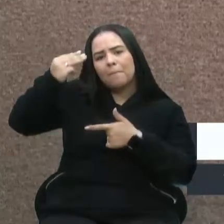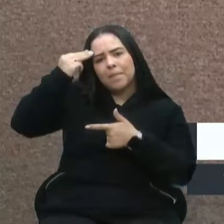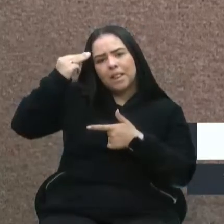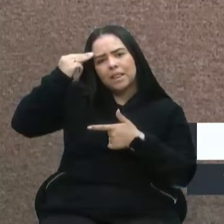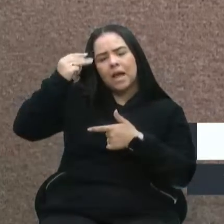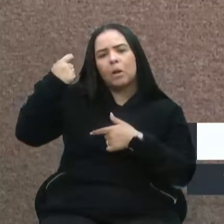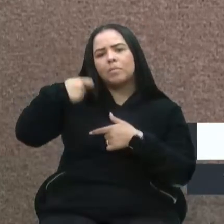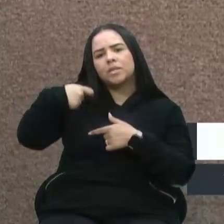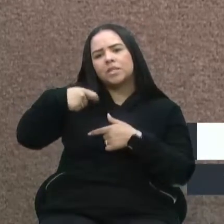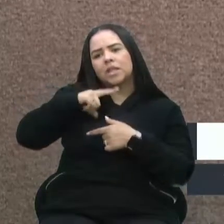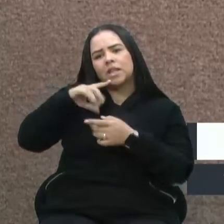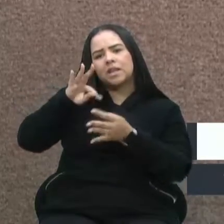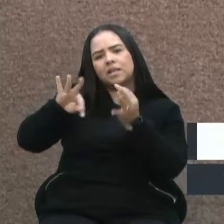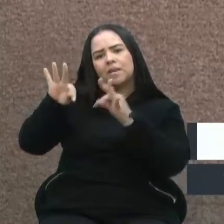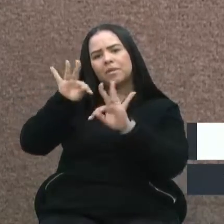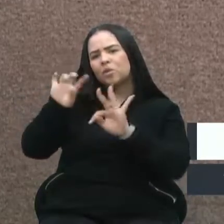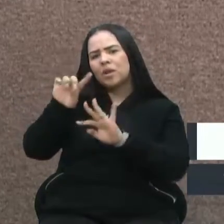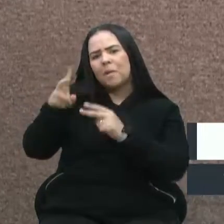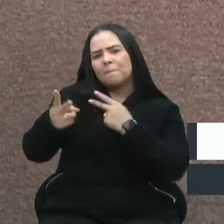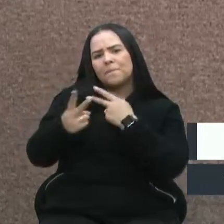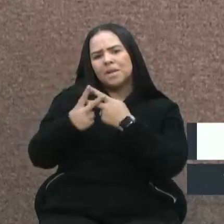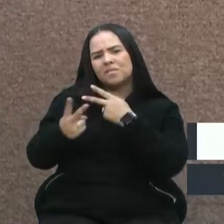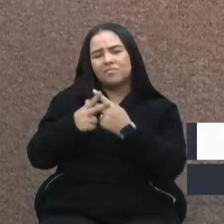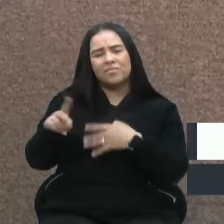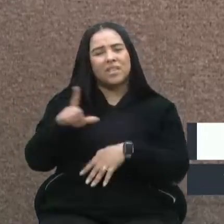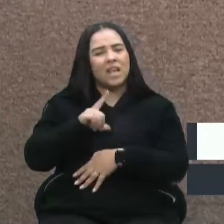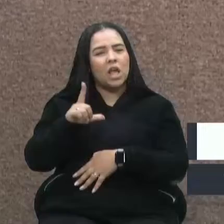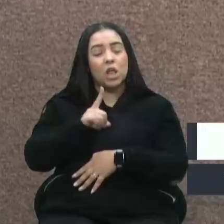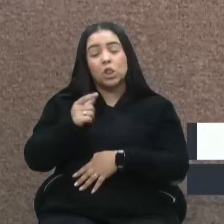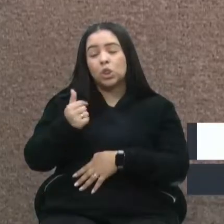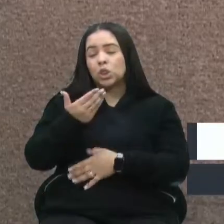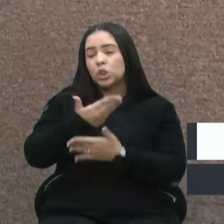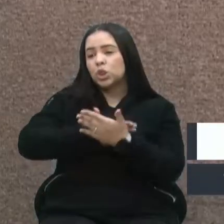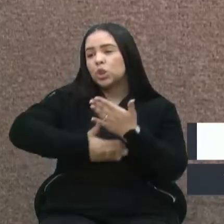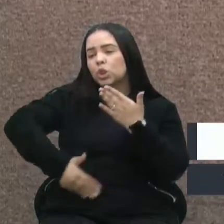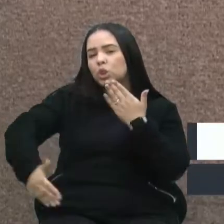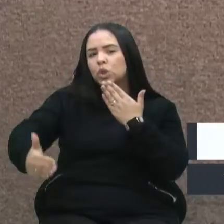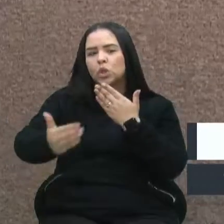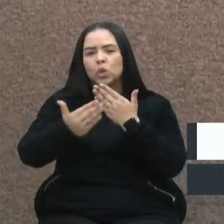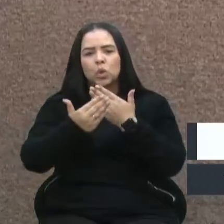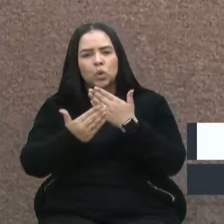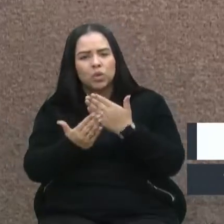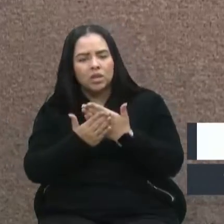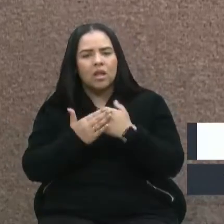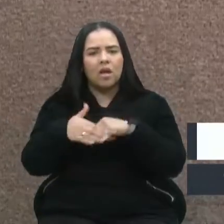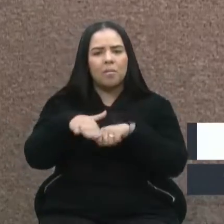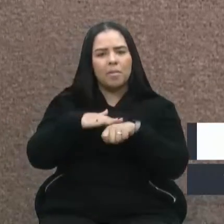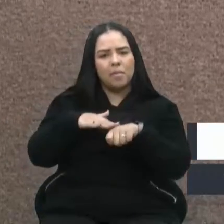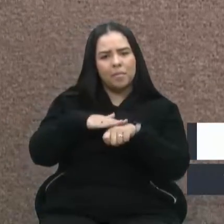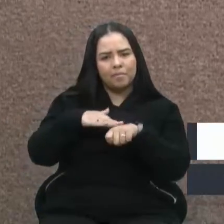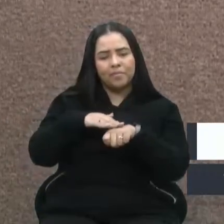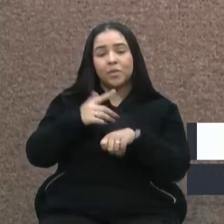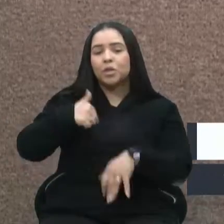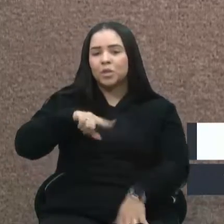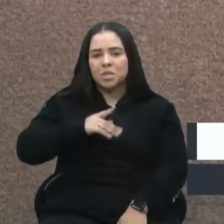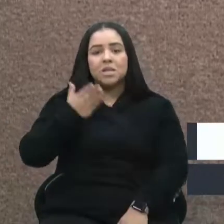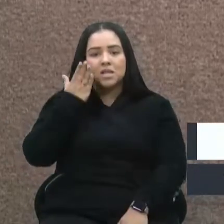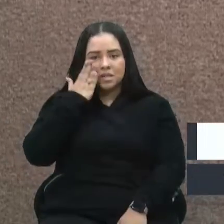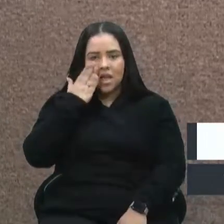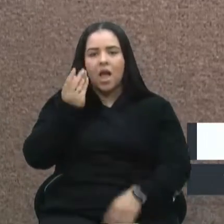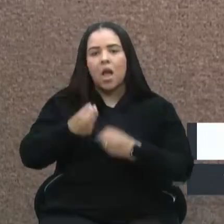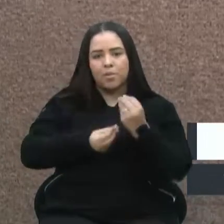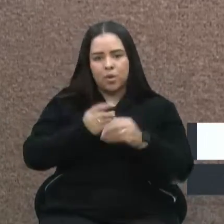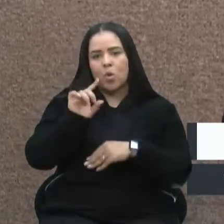não presos. Fala toda essa conversa de sempre, que a gente já sabe como é que é.